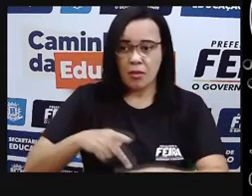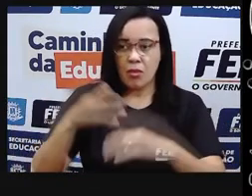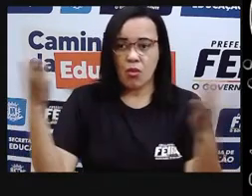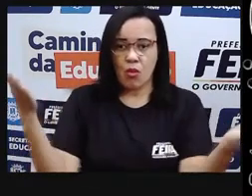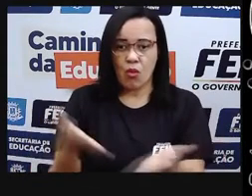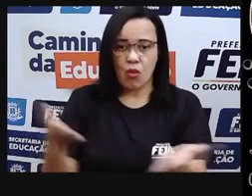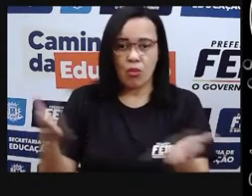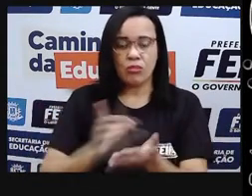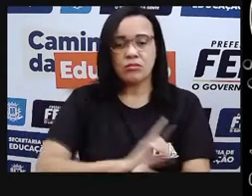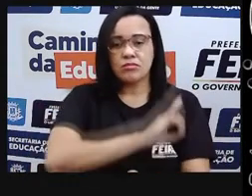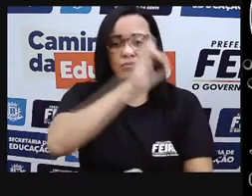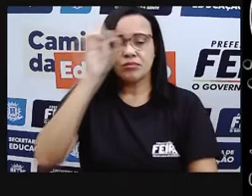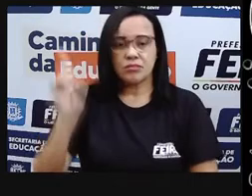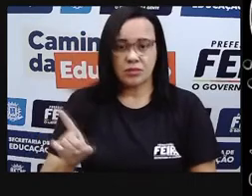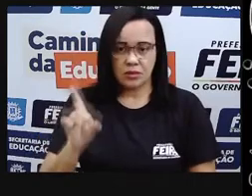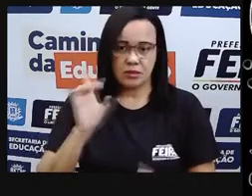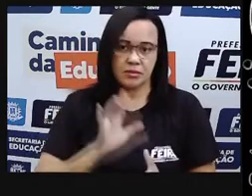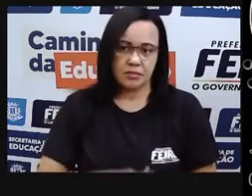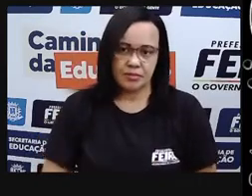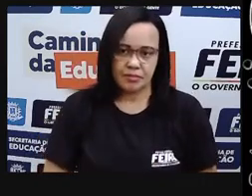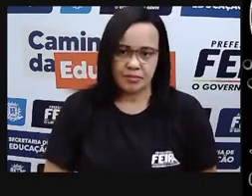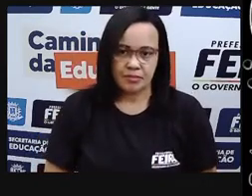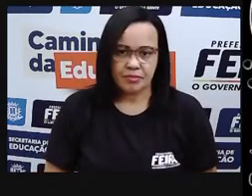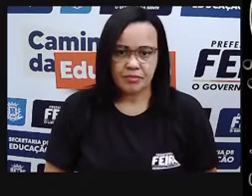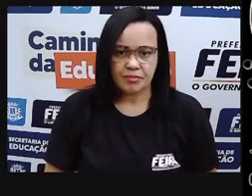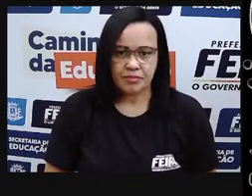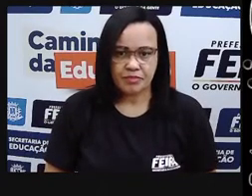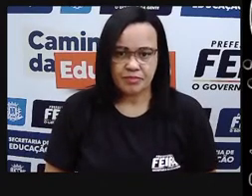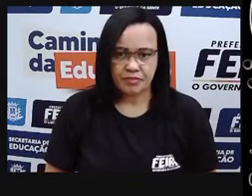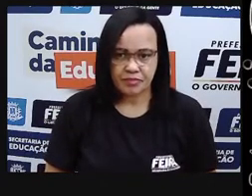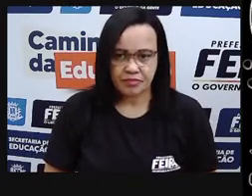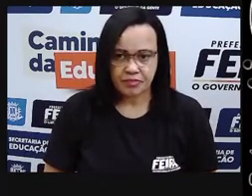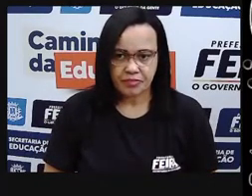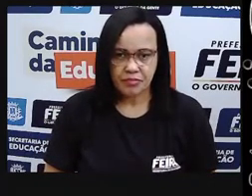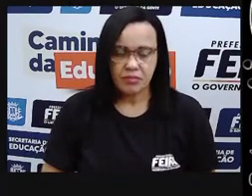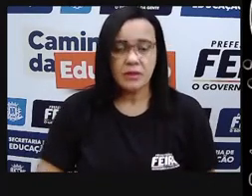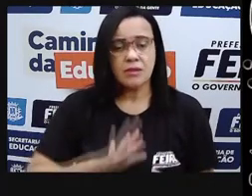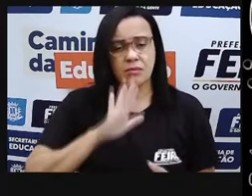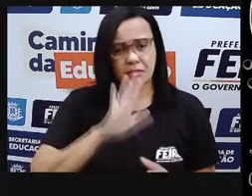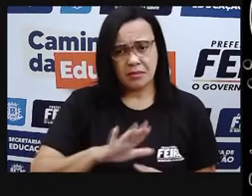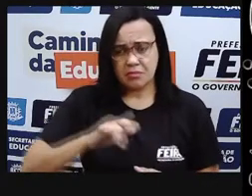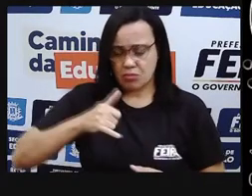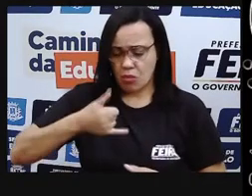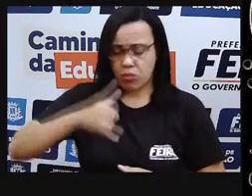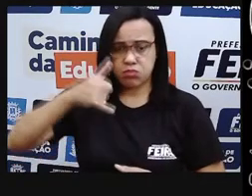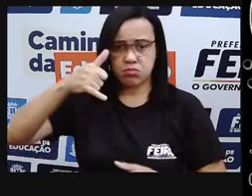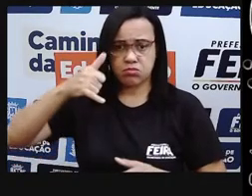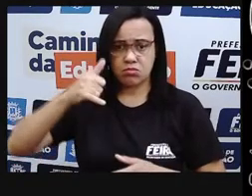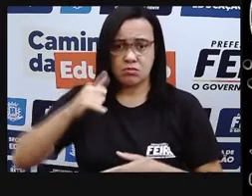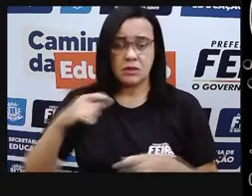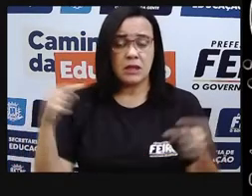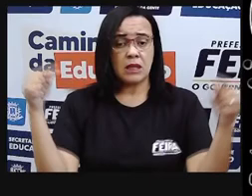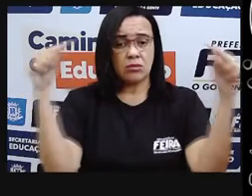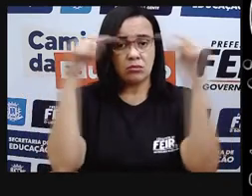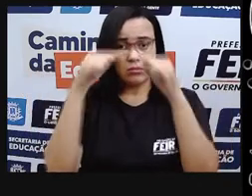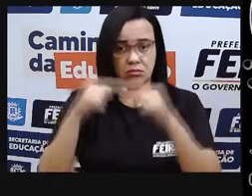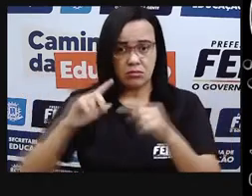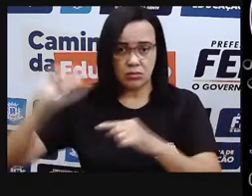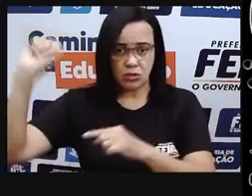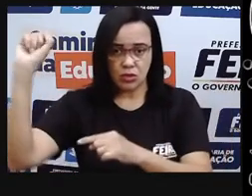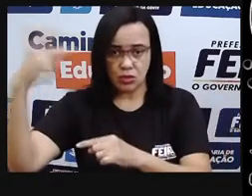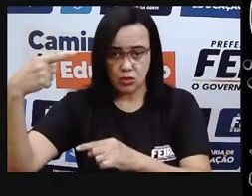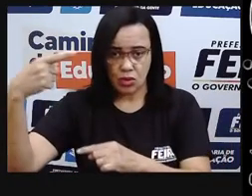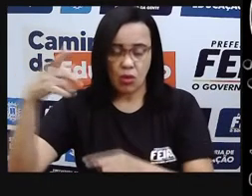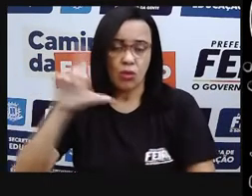Então, será que existe alguma coisa que relaciona o sol com a energia? A gente vai descobrir isso